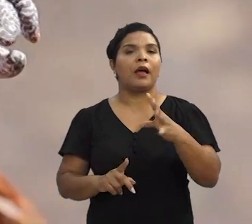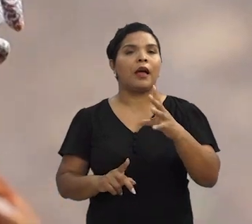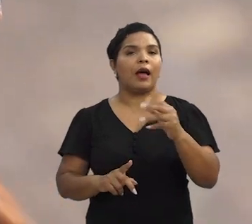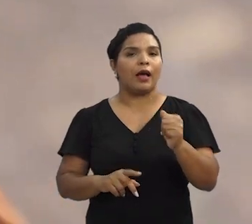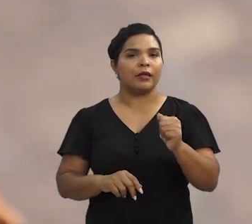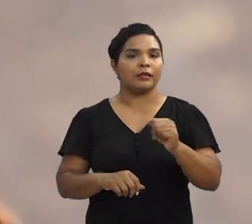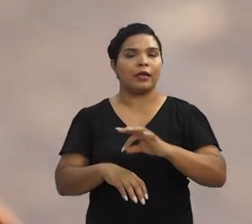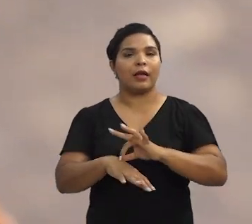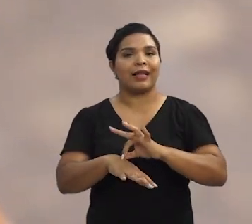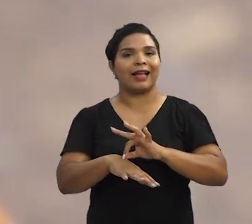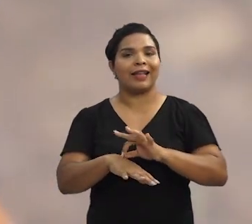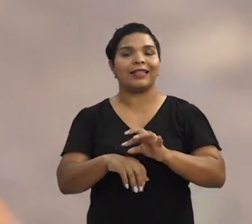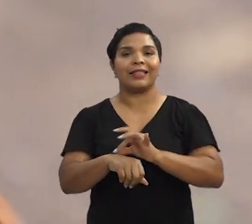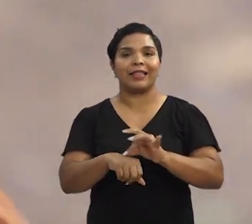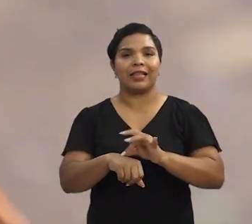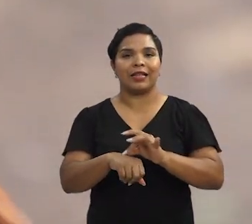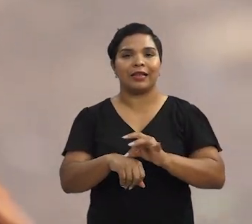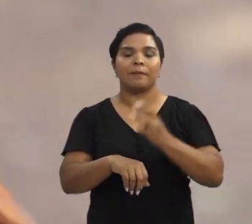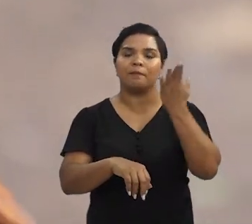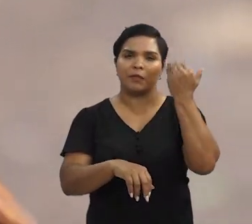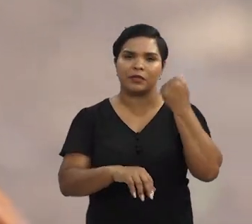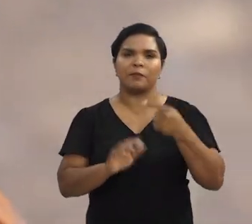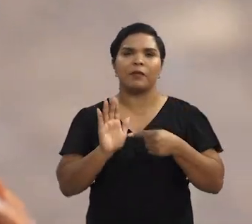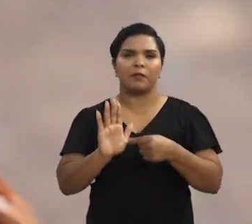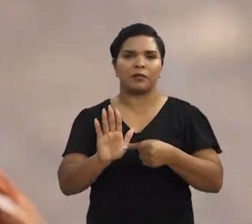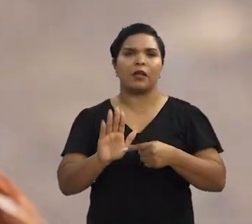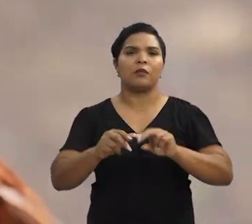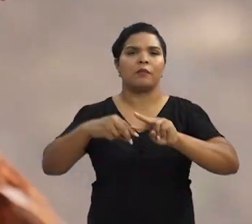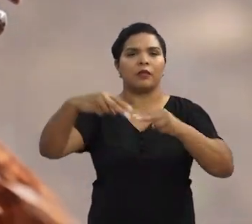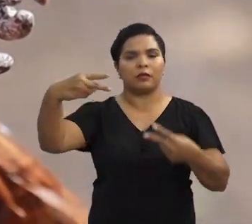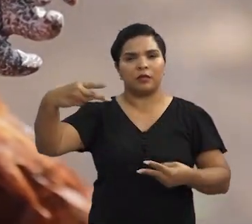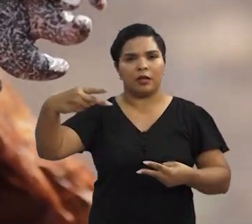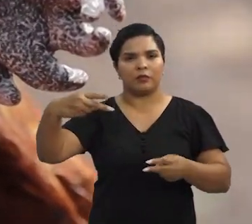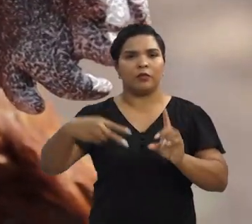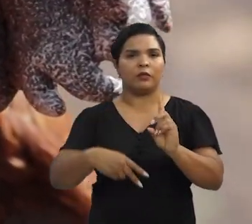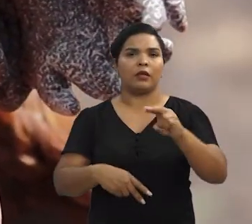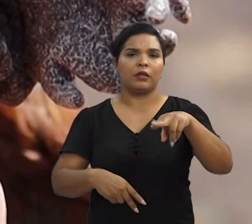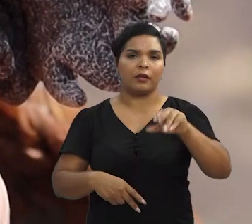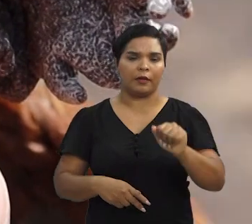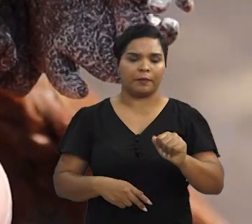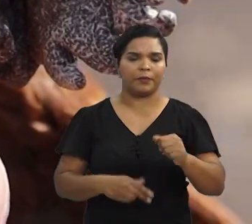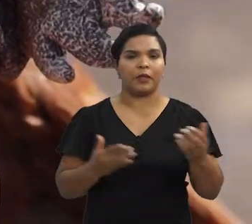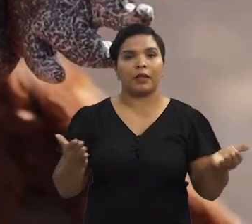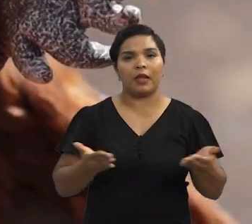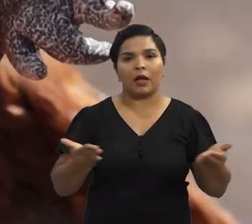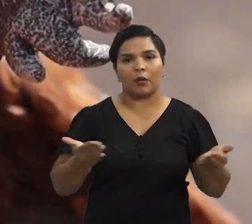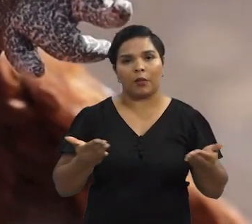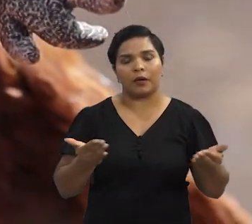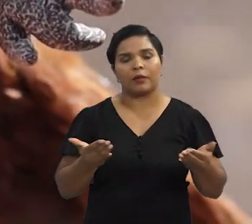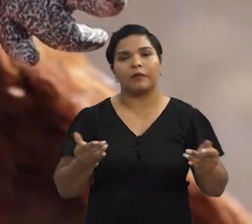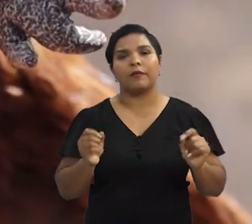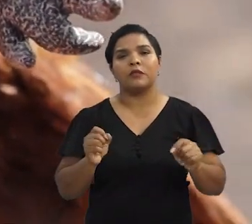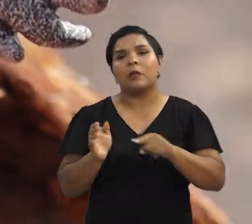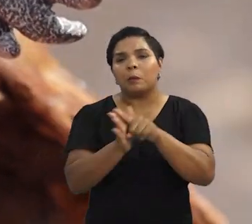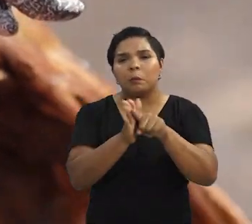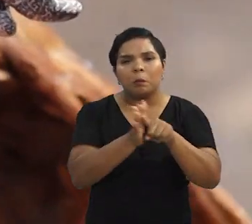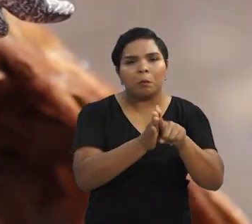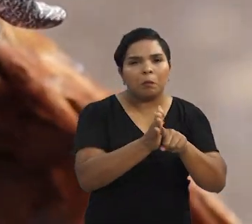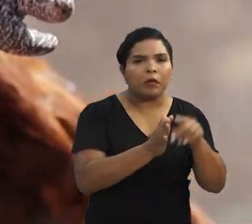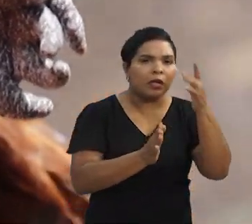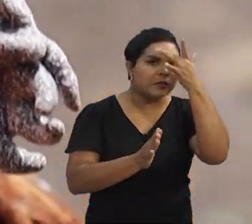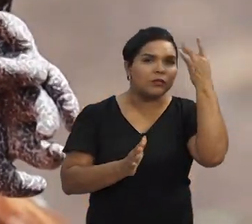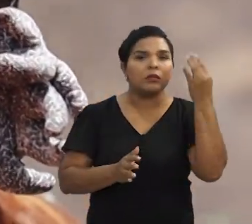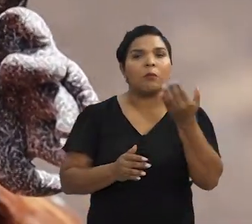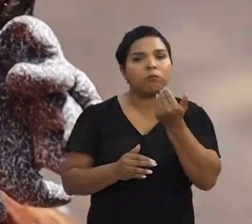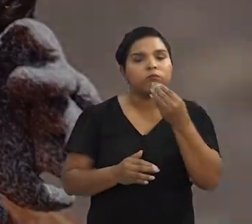raça nós chamamos de carne negra como forma de identificação desse material genético. Nós estamos fazendo um trabalho agora com análise sensorial que é